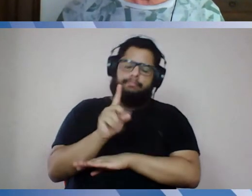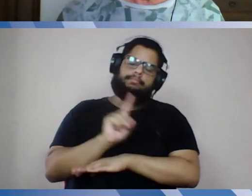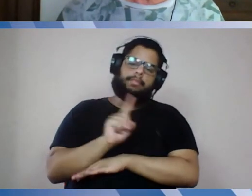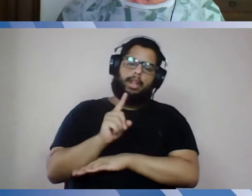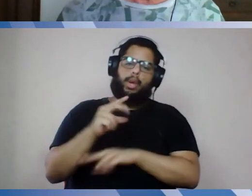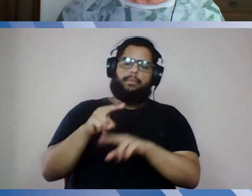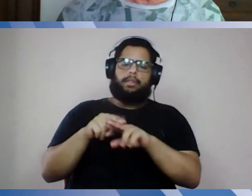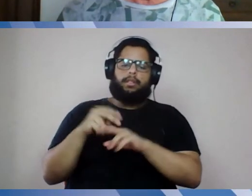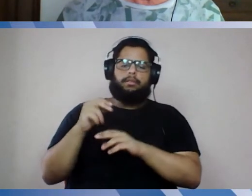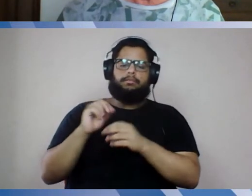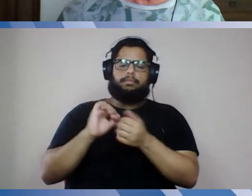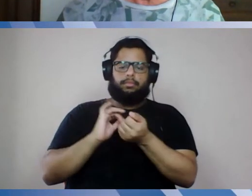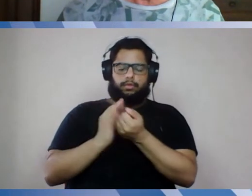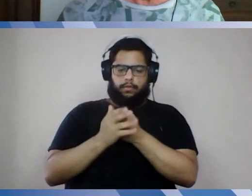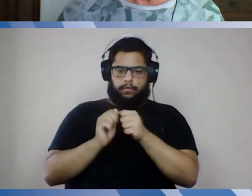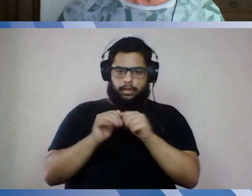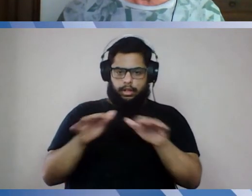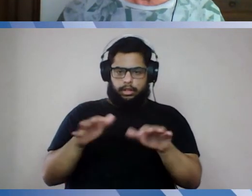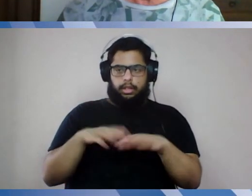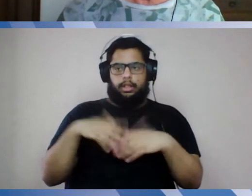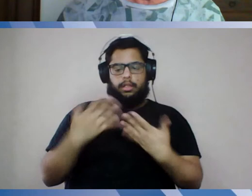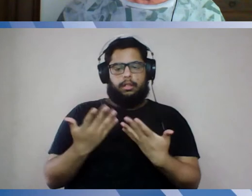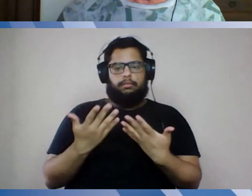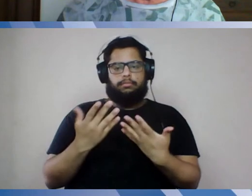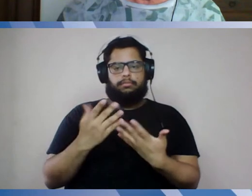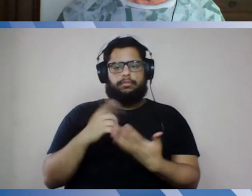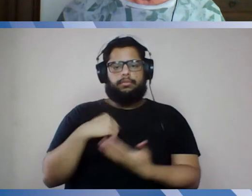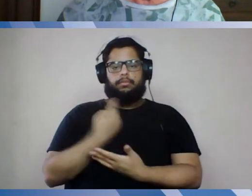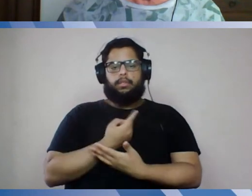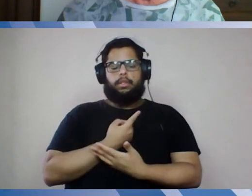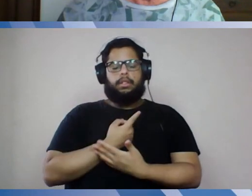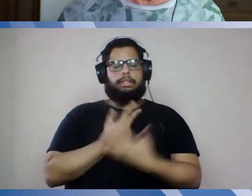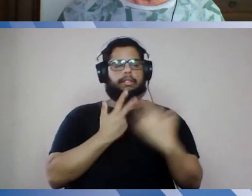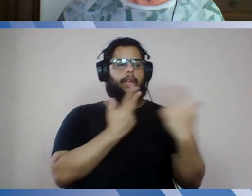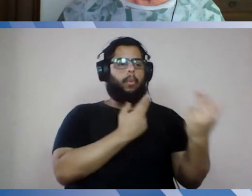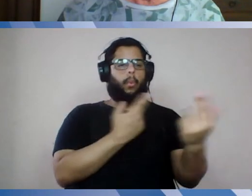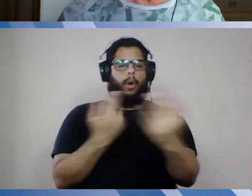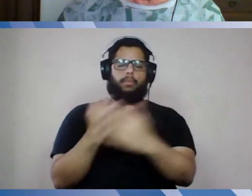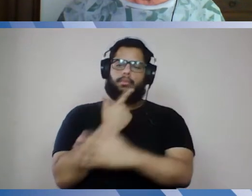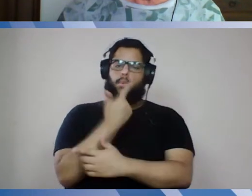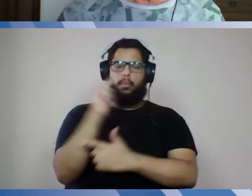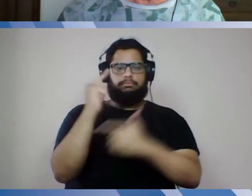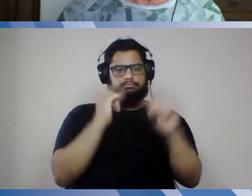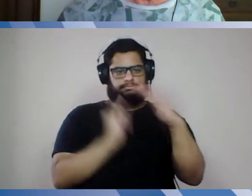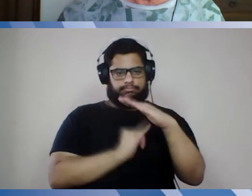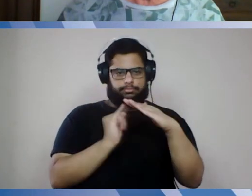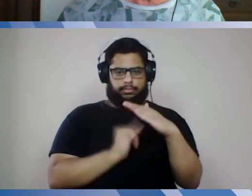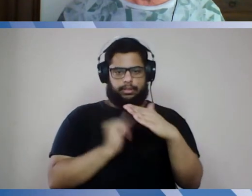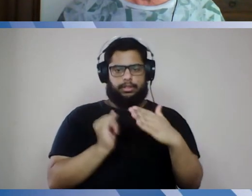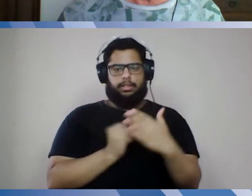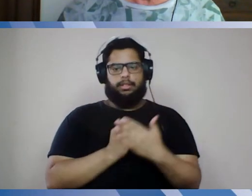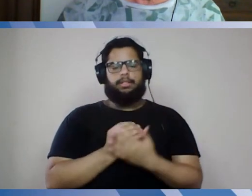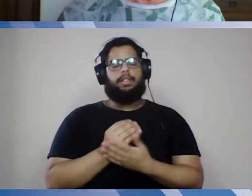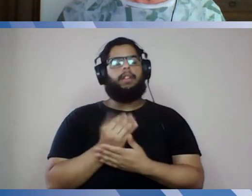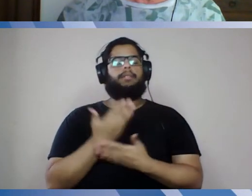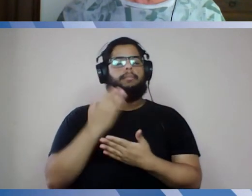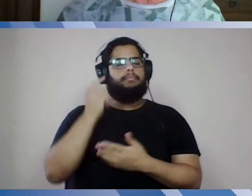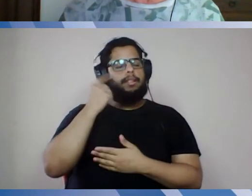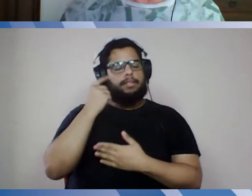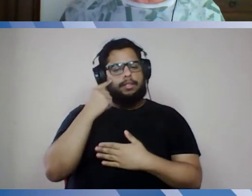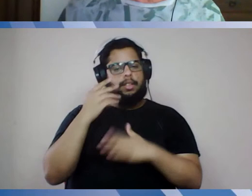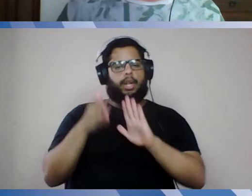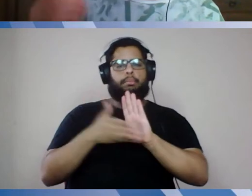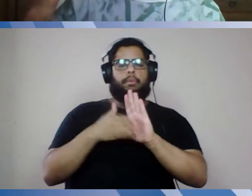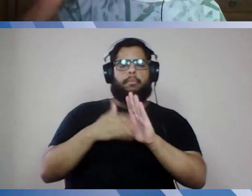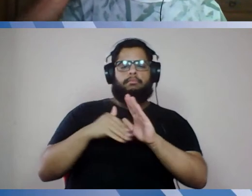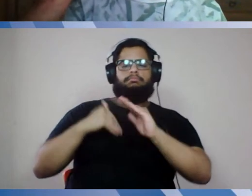ao COVID, então, nós não estamos muito diferentes das outras instituições, então, estamos levantando isso, estamos levantando